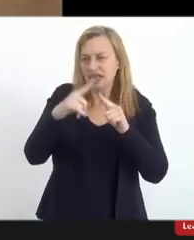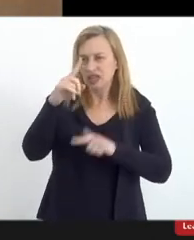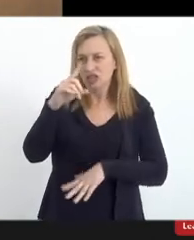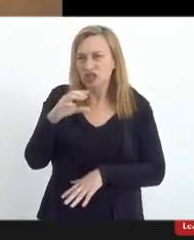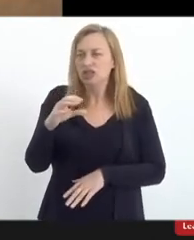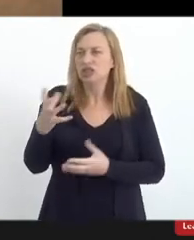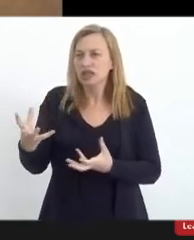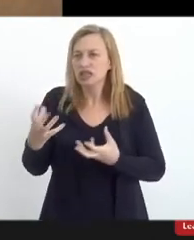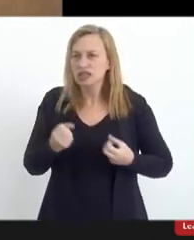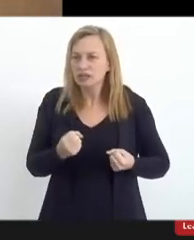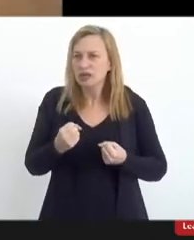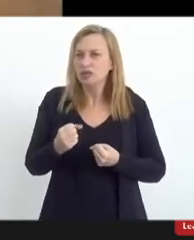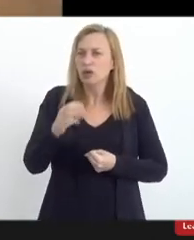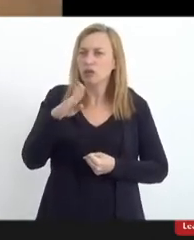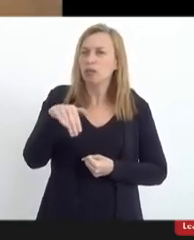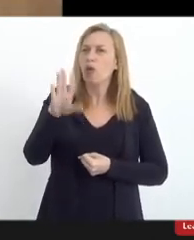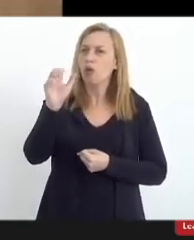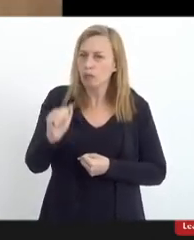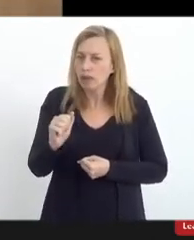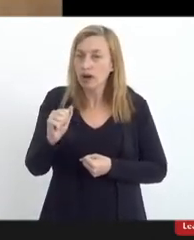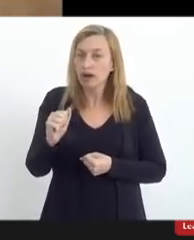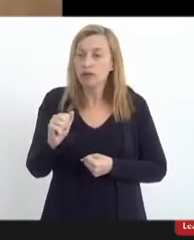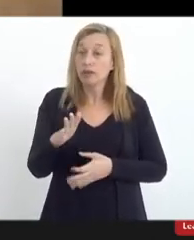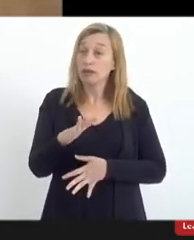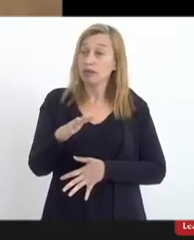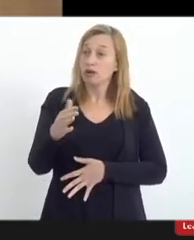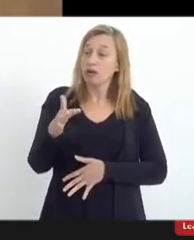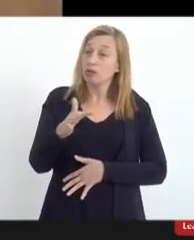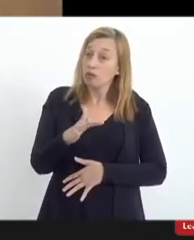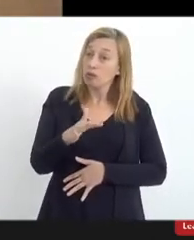uma bomba, inclusive para matá-lo.